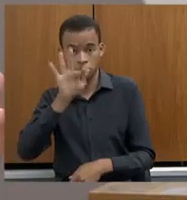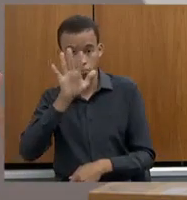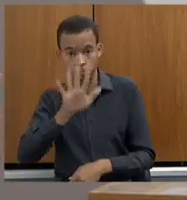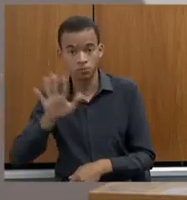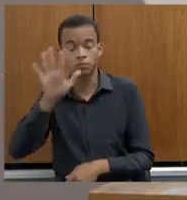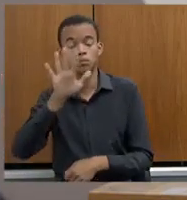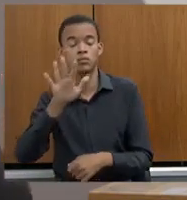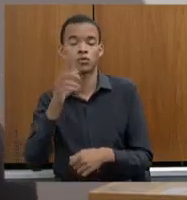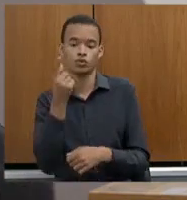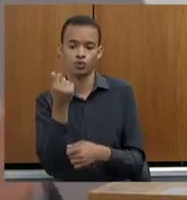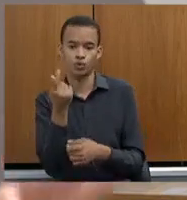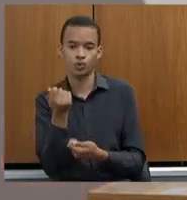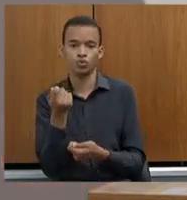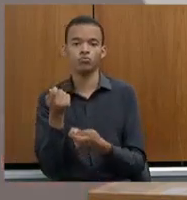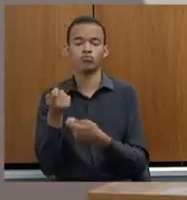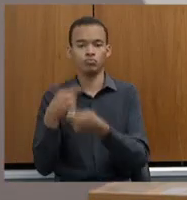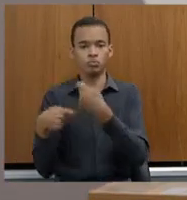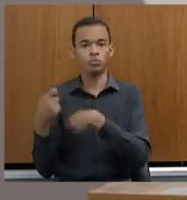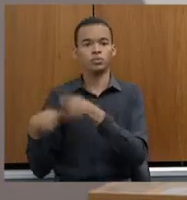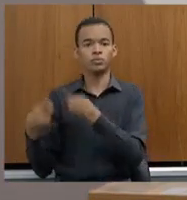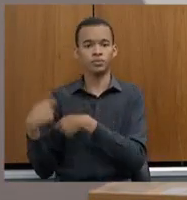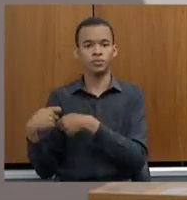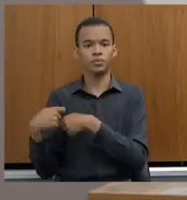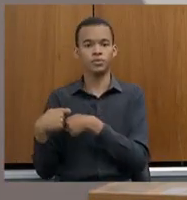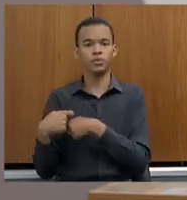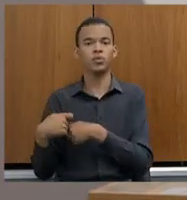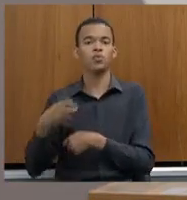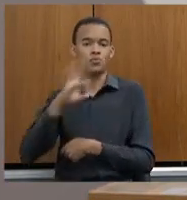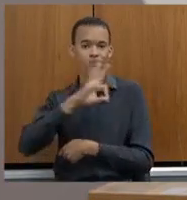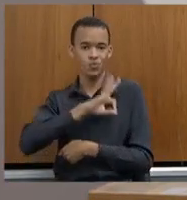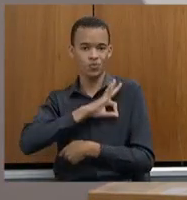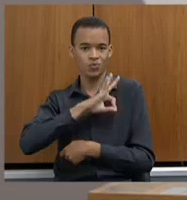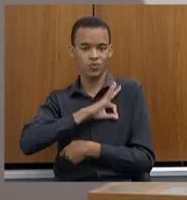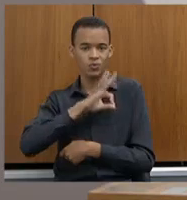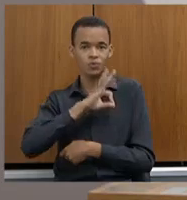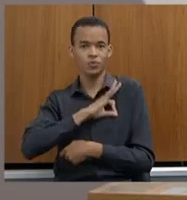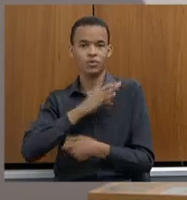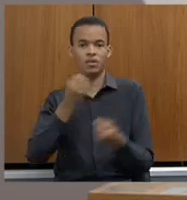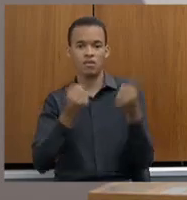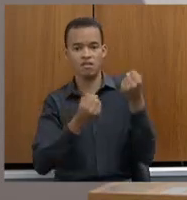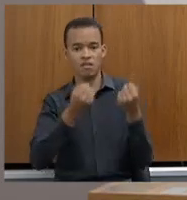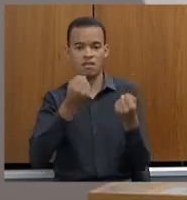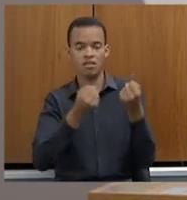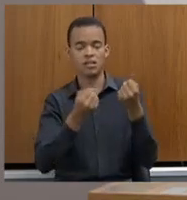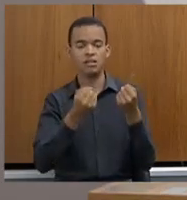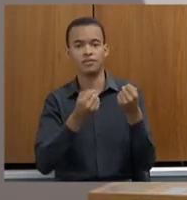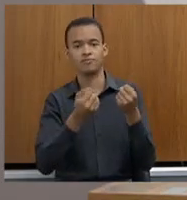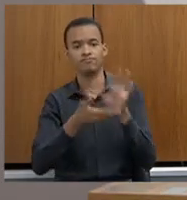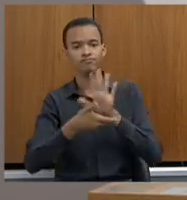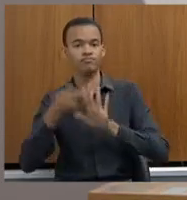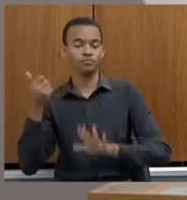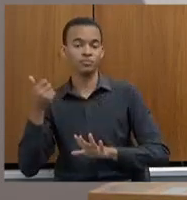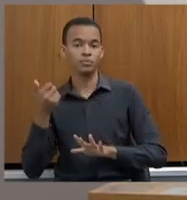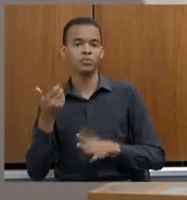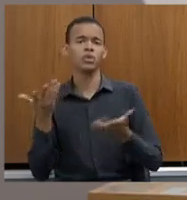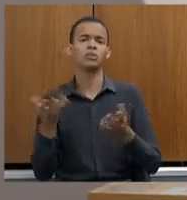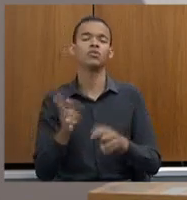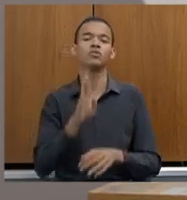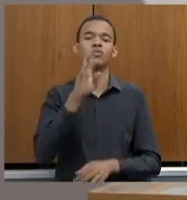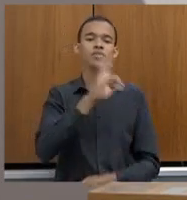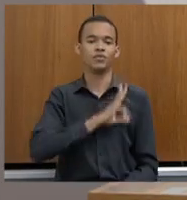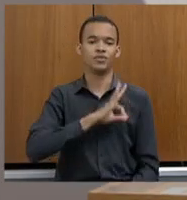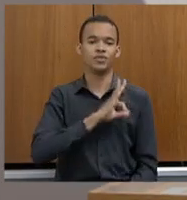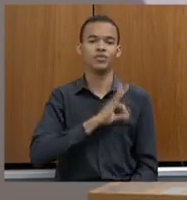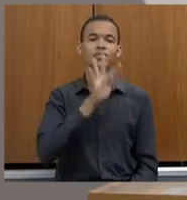economia e tirou a Polícia Rodoviária. Ah, então é a Polícia Federal que é obrigada. mas qual é o contingente da Polícia